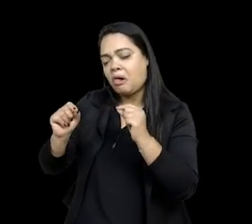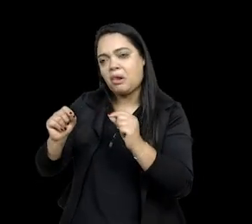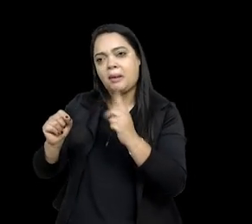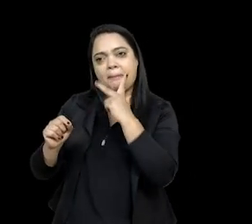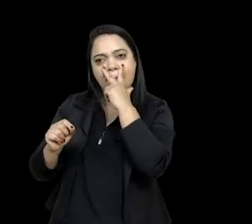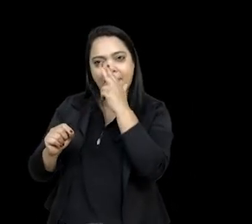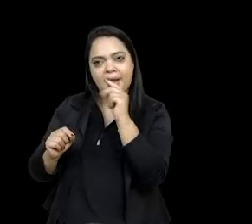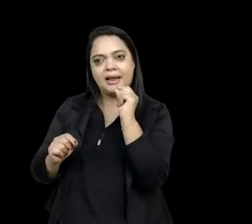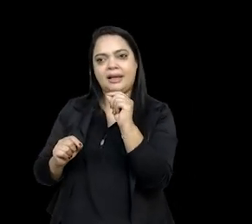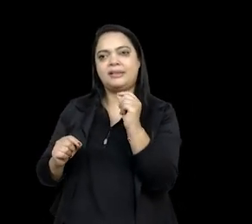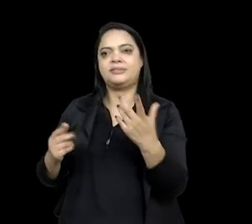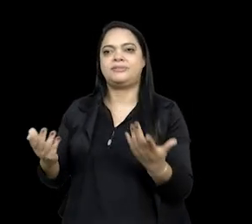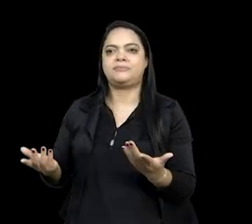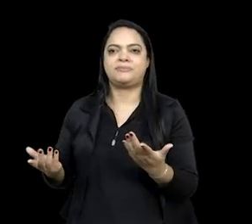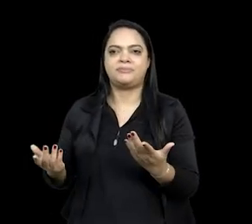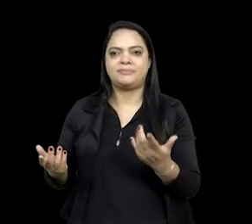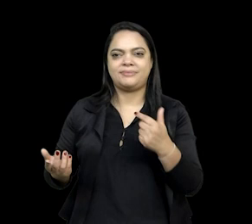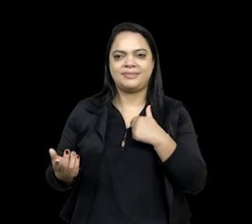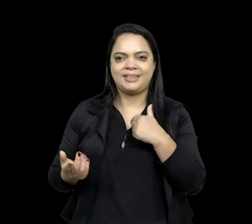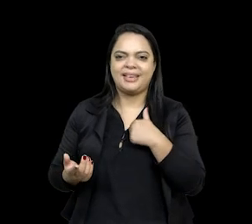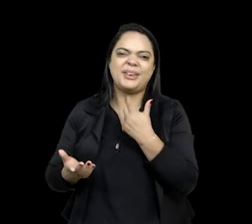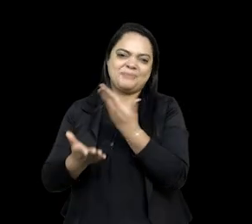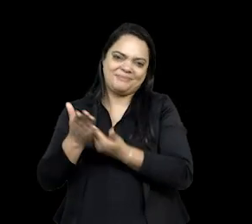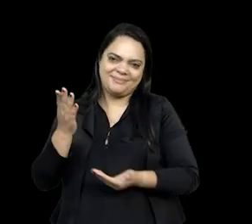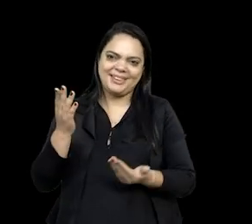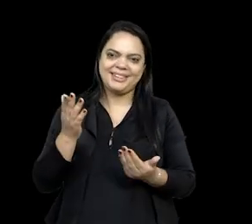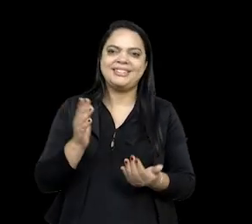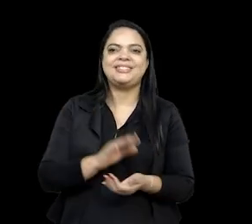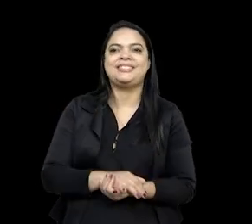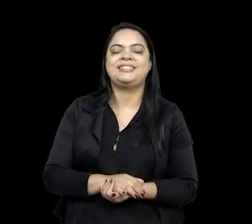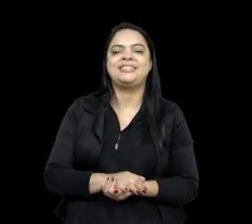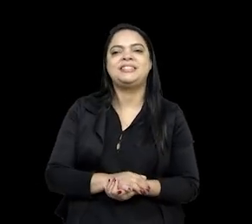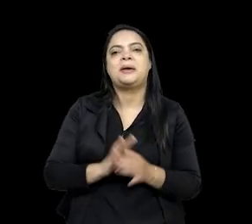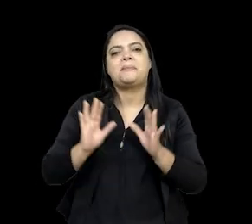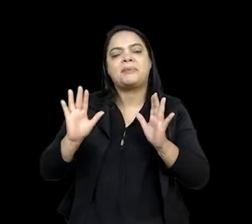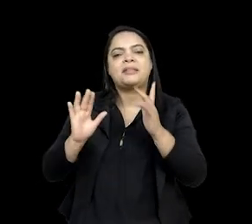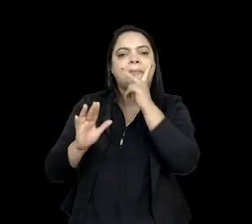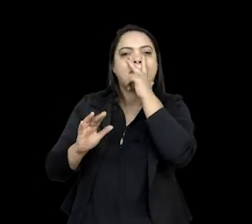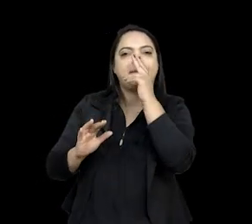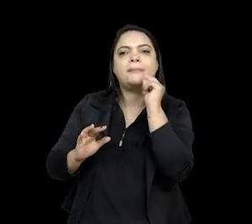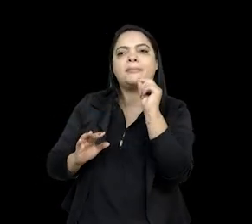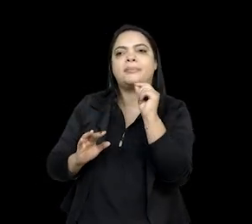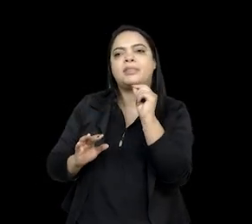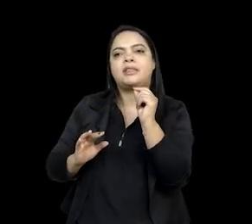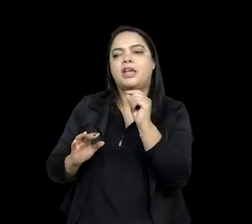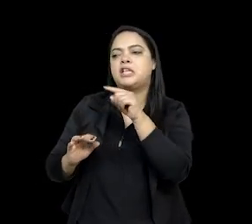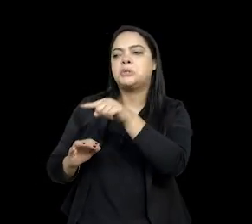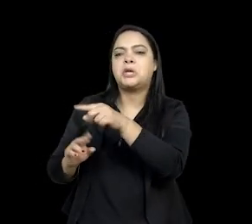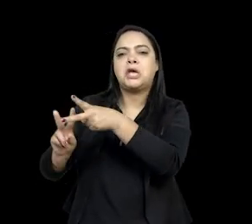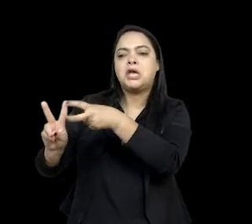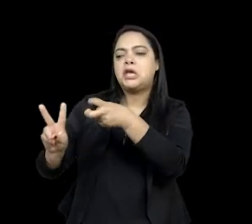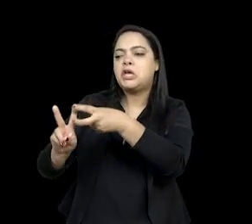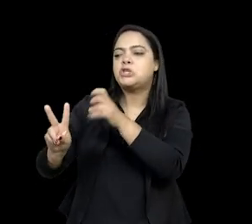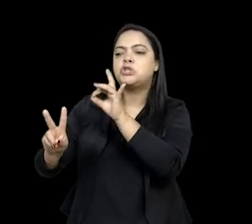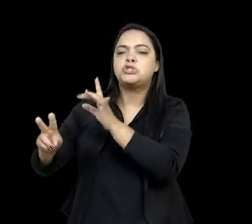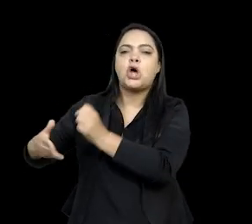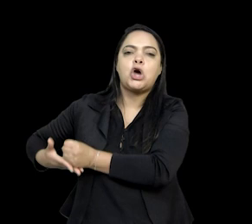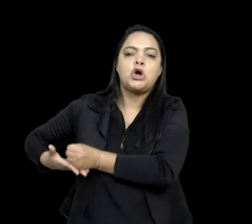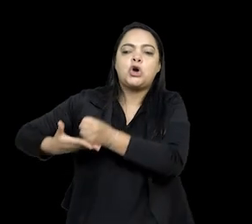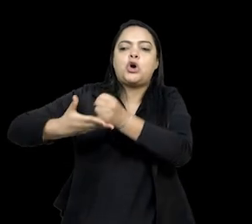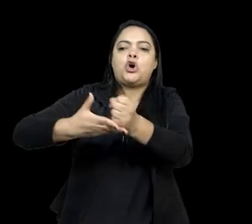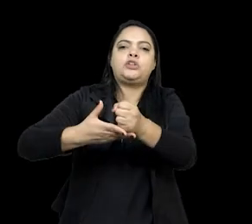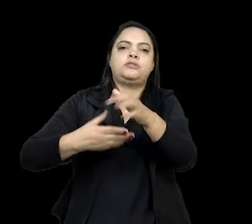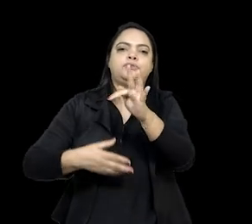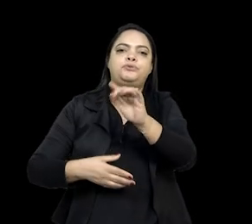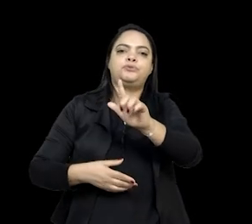de contributos, né? E aí eu vou voltar, porque eu acho que eu me perdi um pouquinho nessa pergunta, mas de uma contribuição muito folclórica, né? Que eles vão oferecer ao